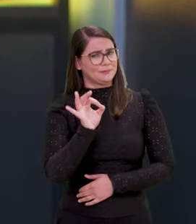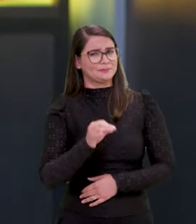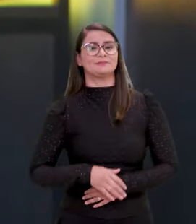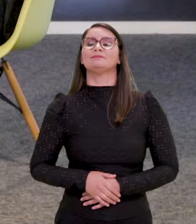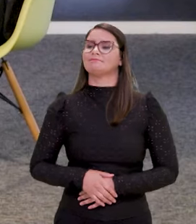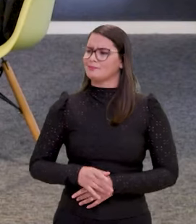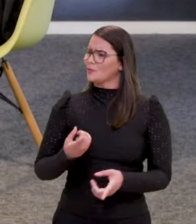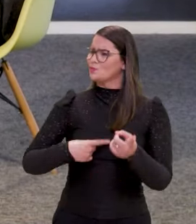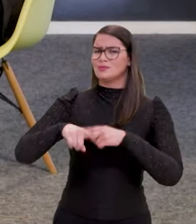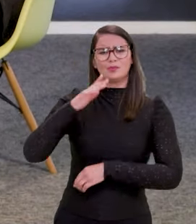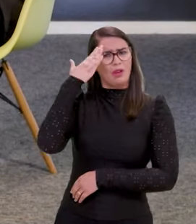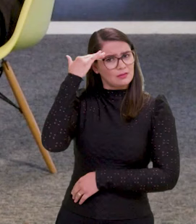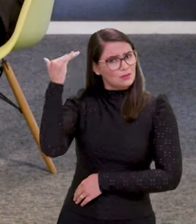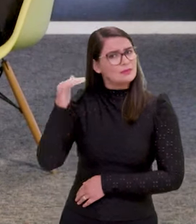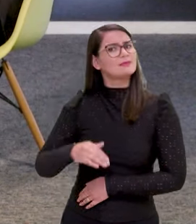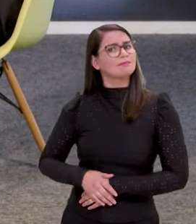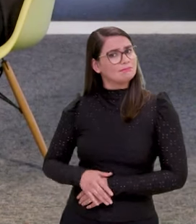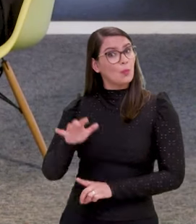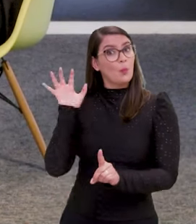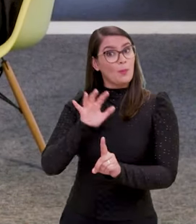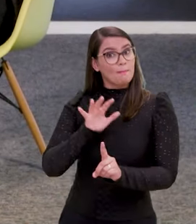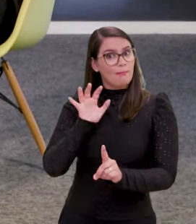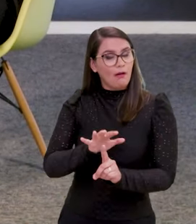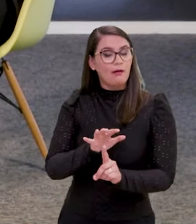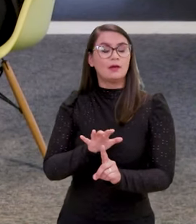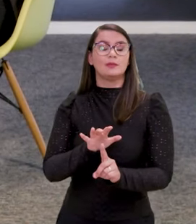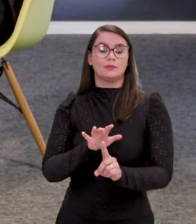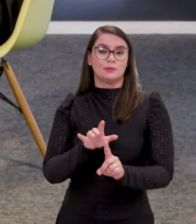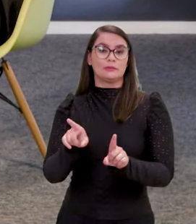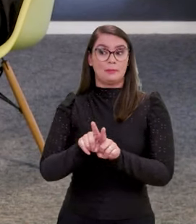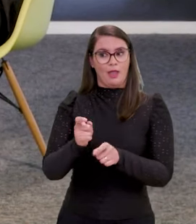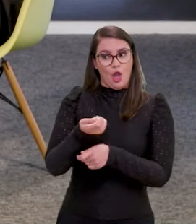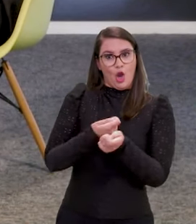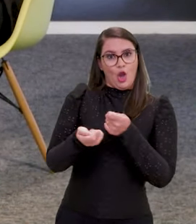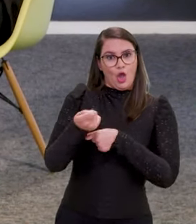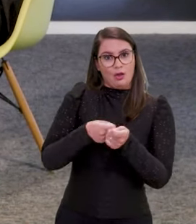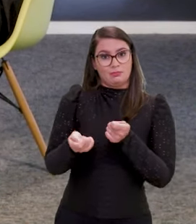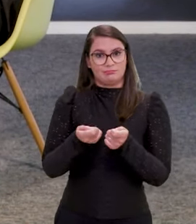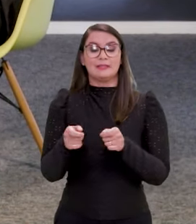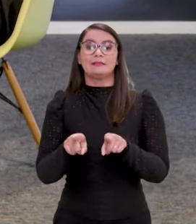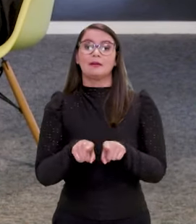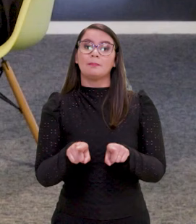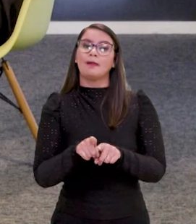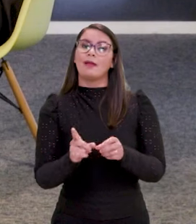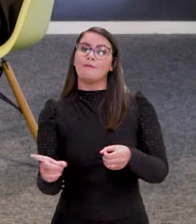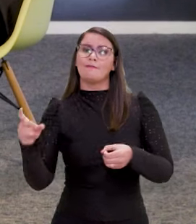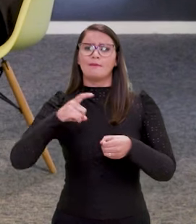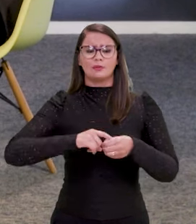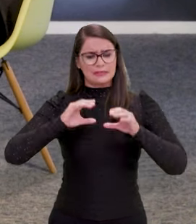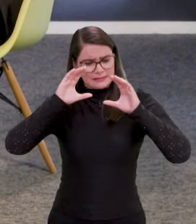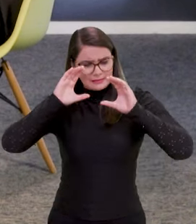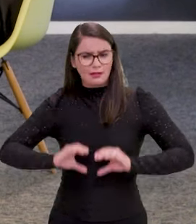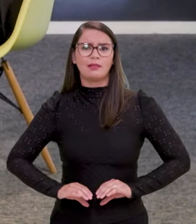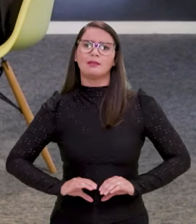né? Nossa, o Desenrola tem sido um sucesso. E, assim, o impacto disso, além de ser econômico, né? É o impacto de retorno até de